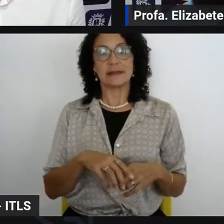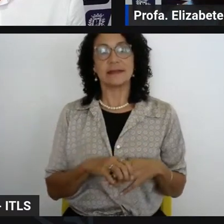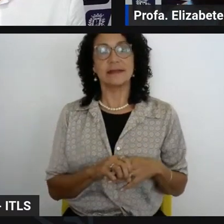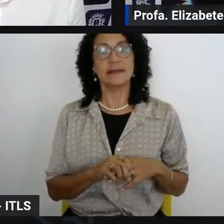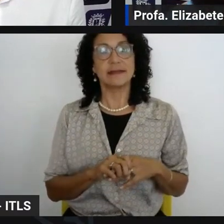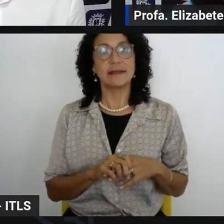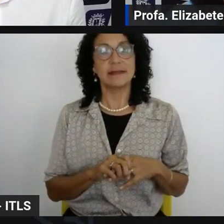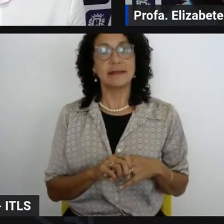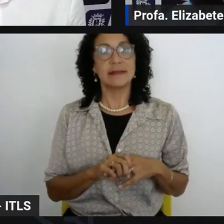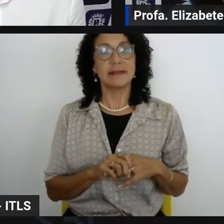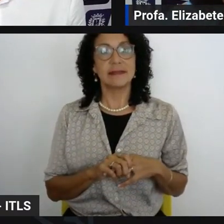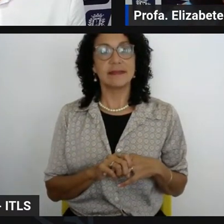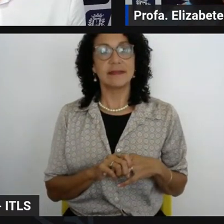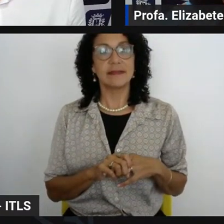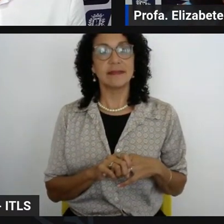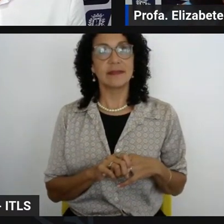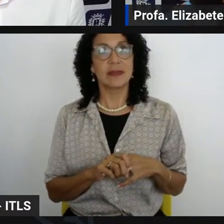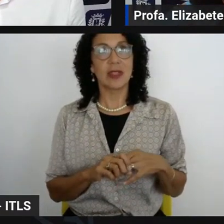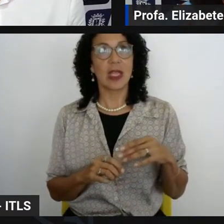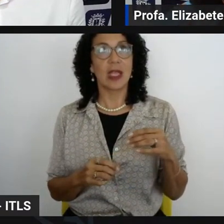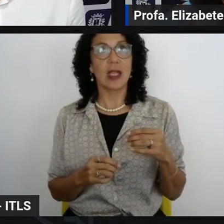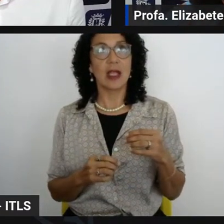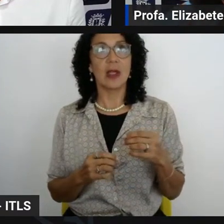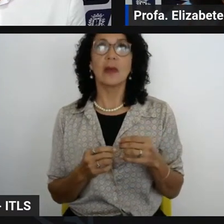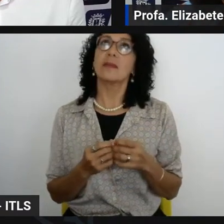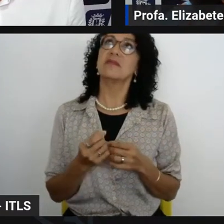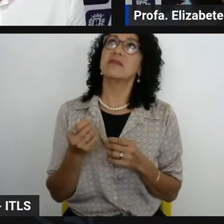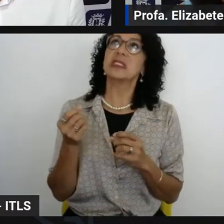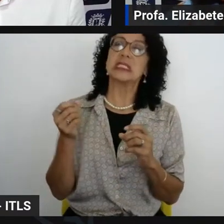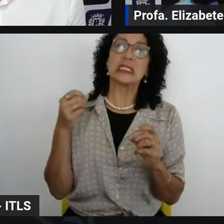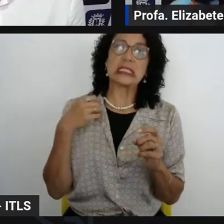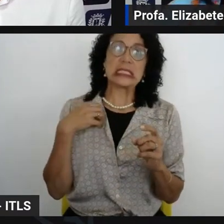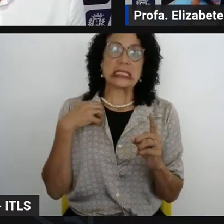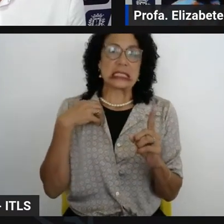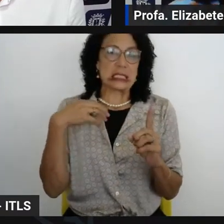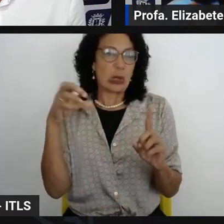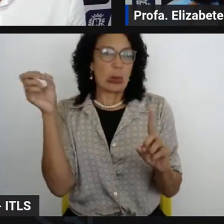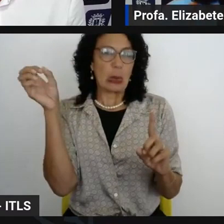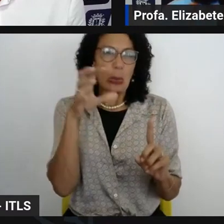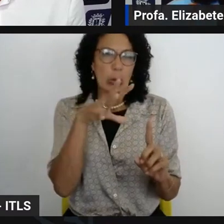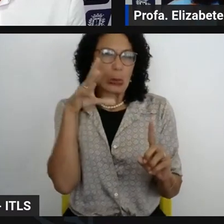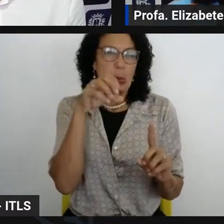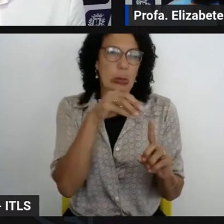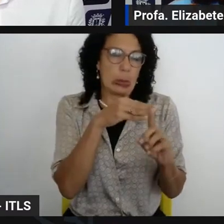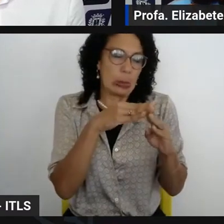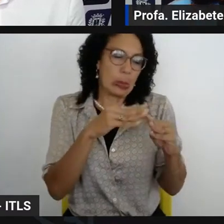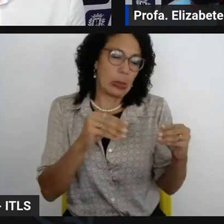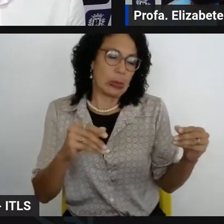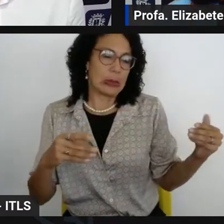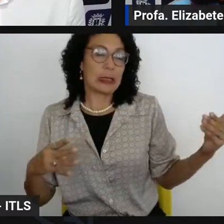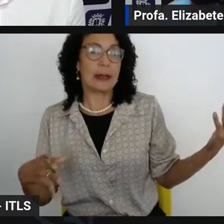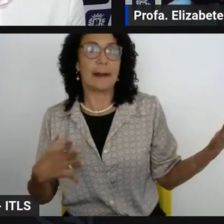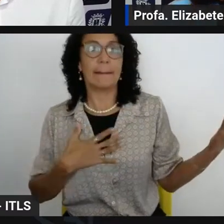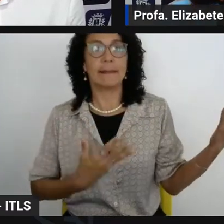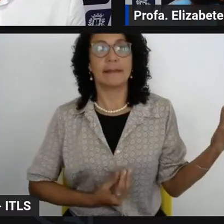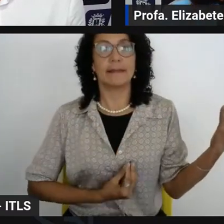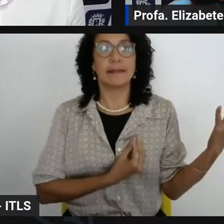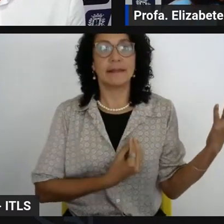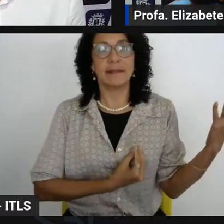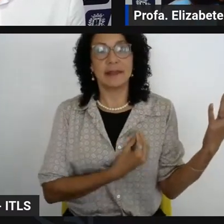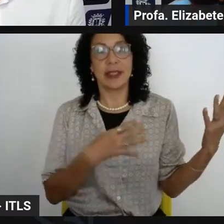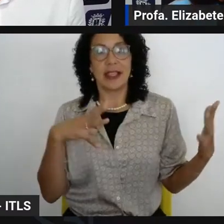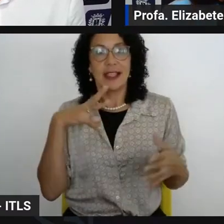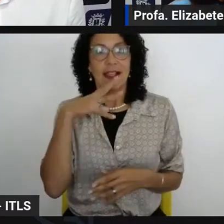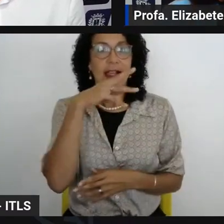quando surgem as rajadas sou desfolhada espalhada minha vida é um seguro